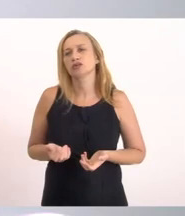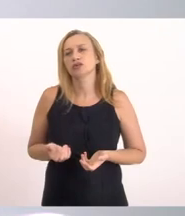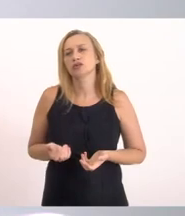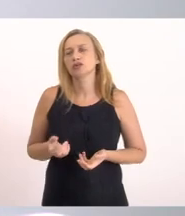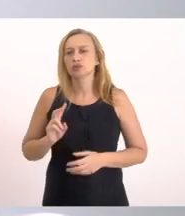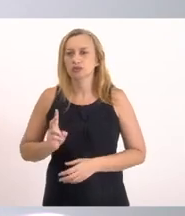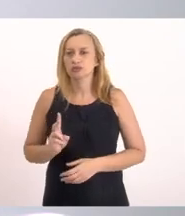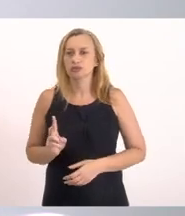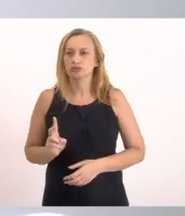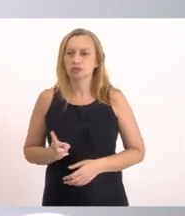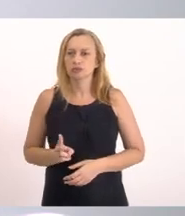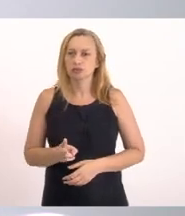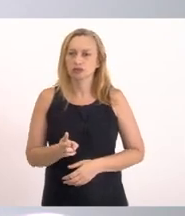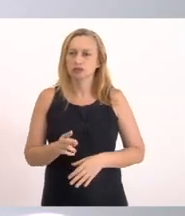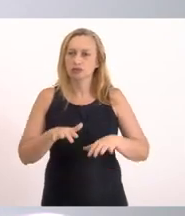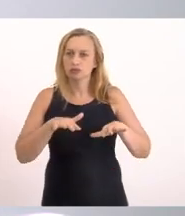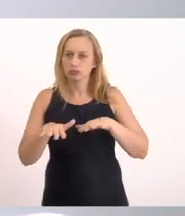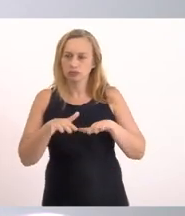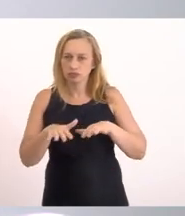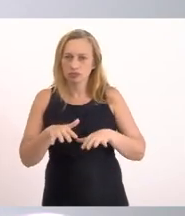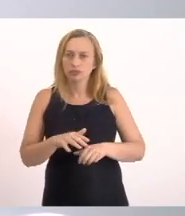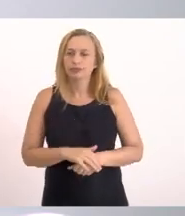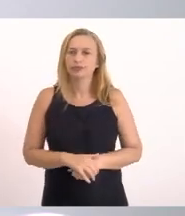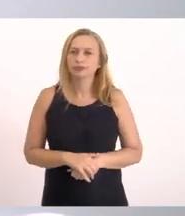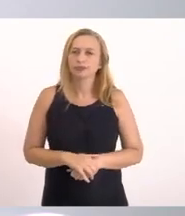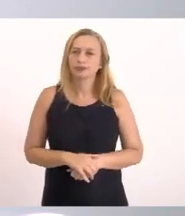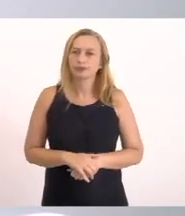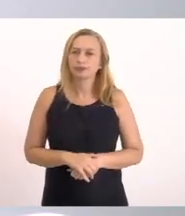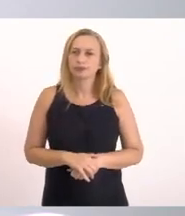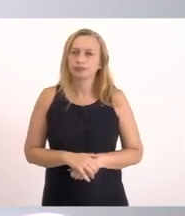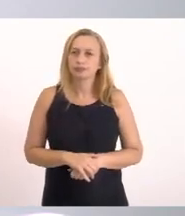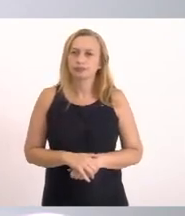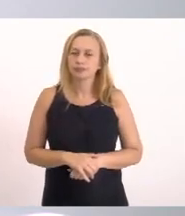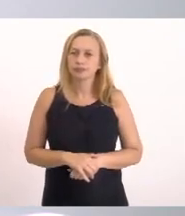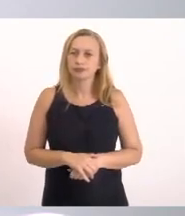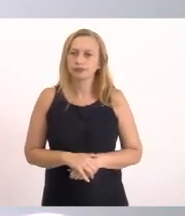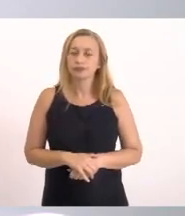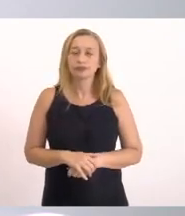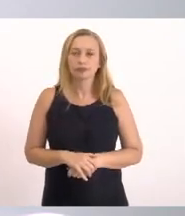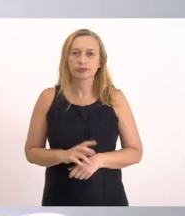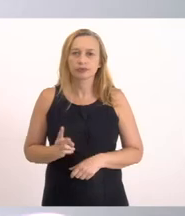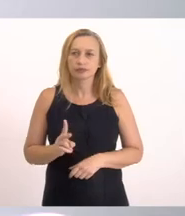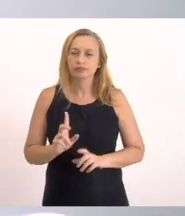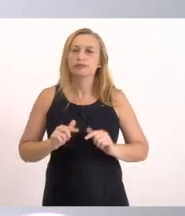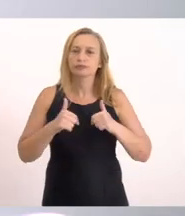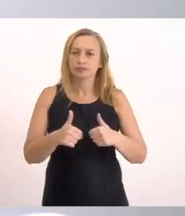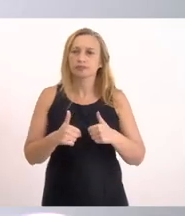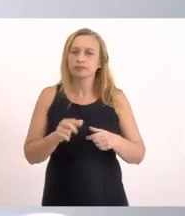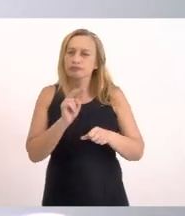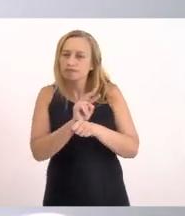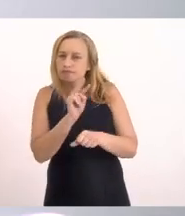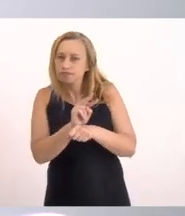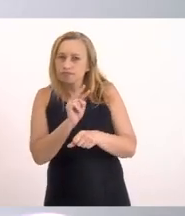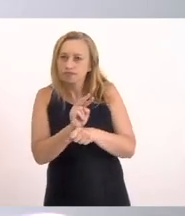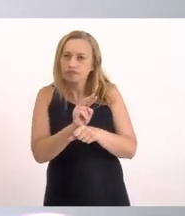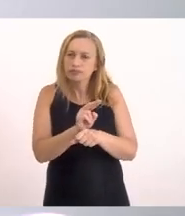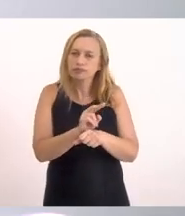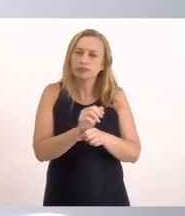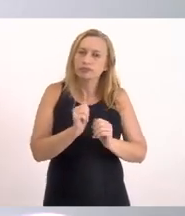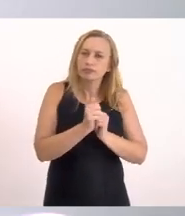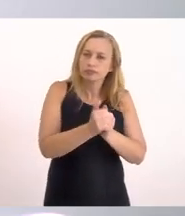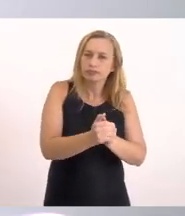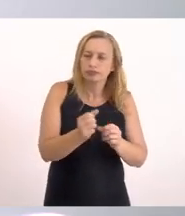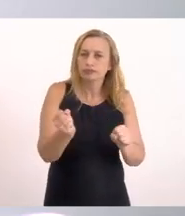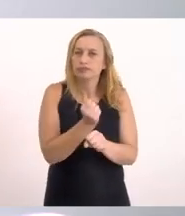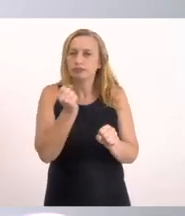manter Mobilizado Vamos nos manter Sempre ativos Fiscalizando Acompanhando as obras